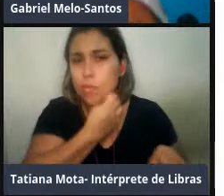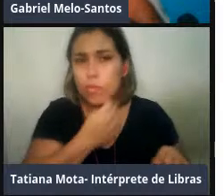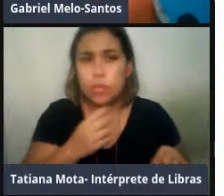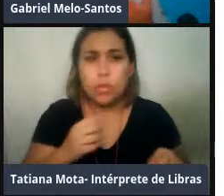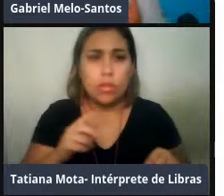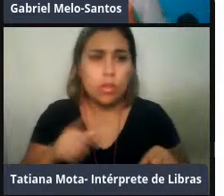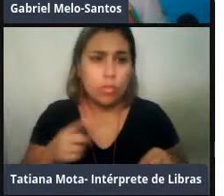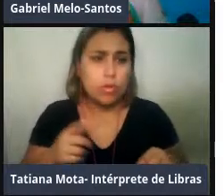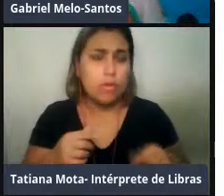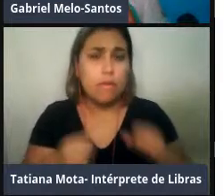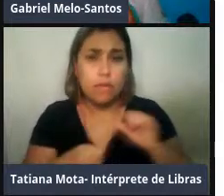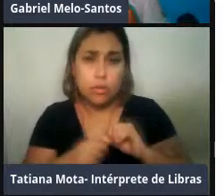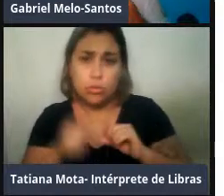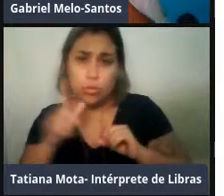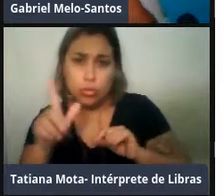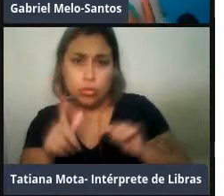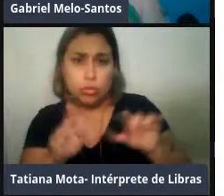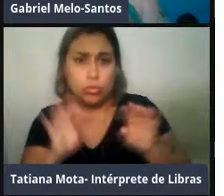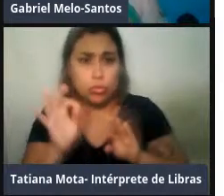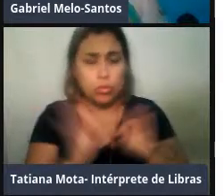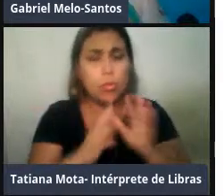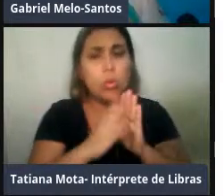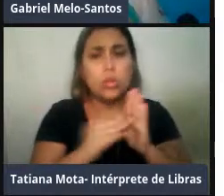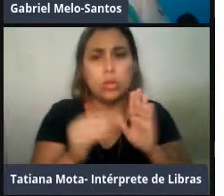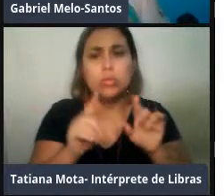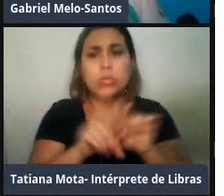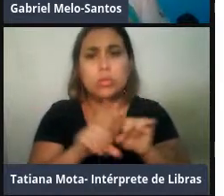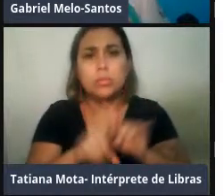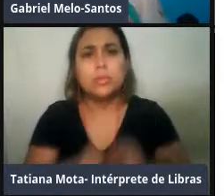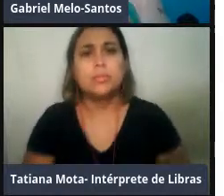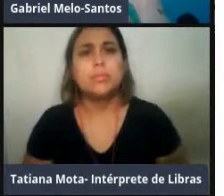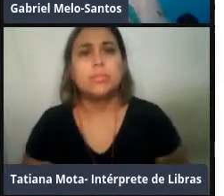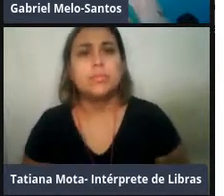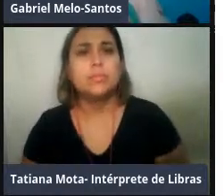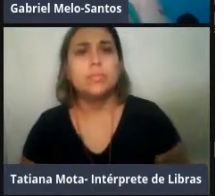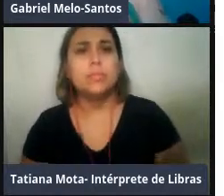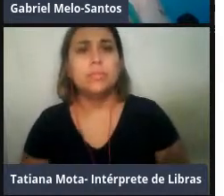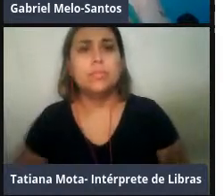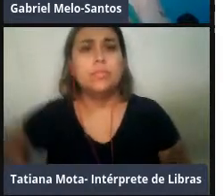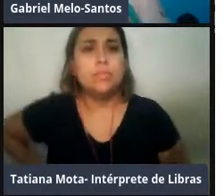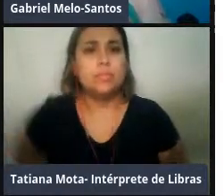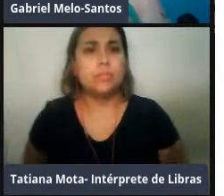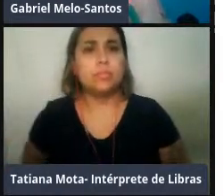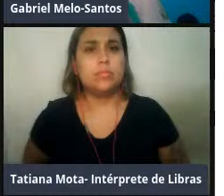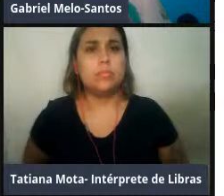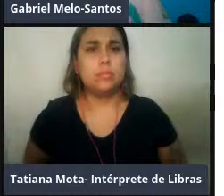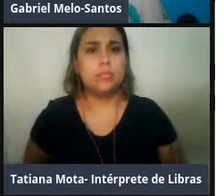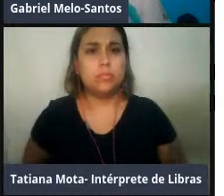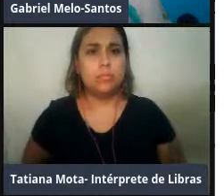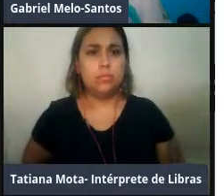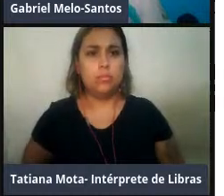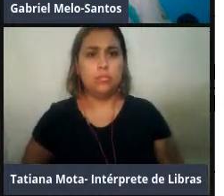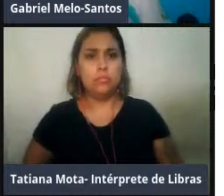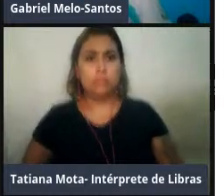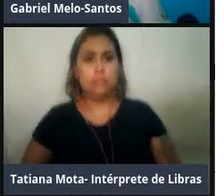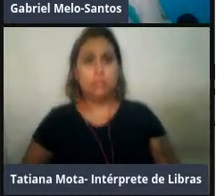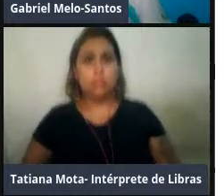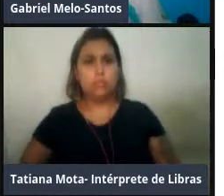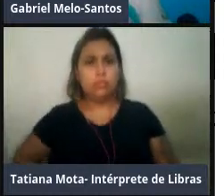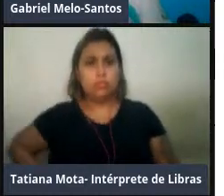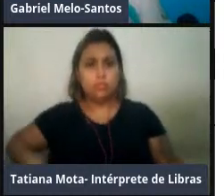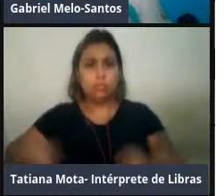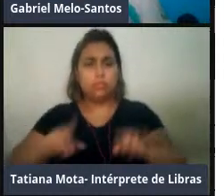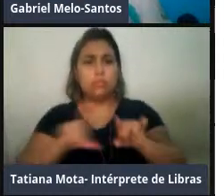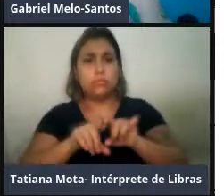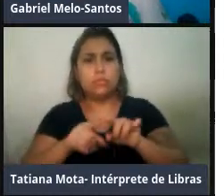primeiro, se essas ambições sonoras estão relacionadas a algum tipo de comportamento específico, se estavam elecionadas as animais